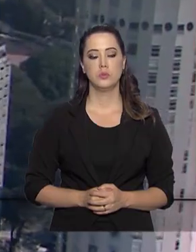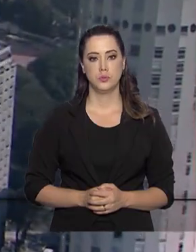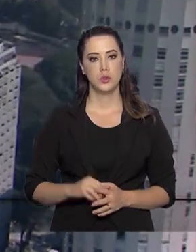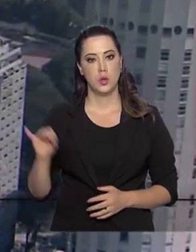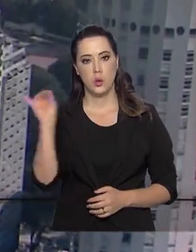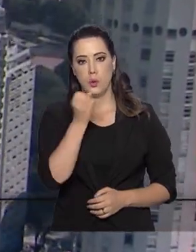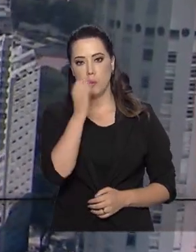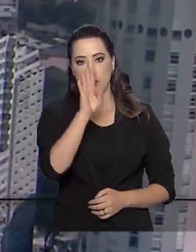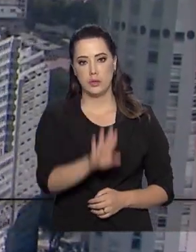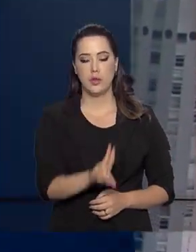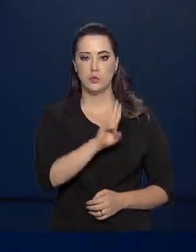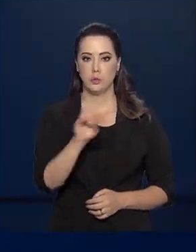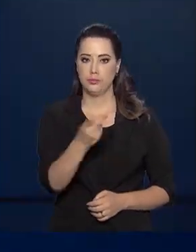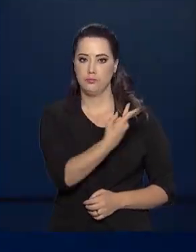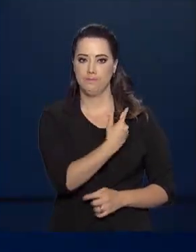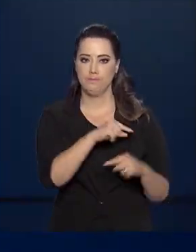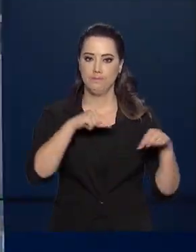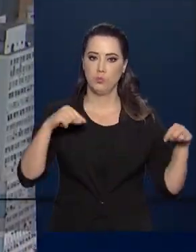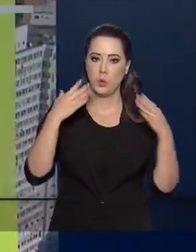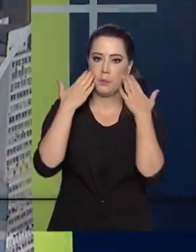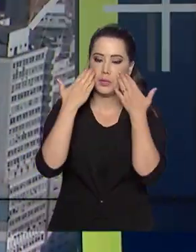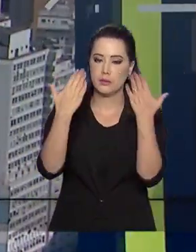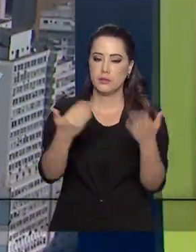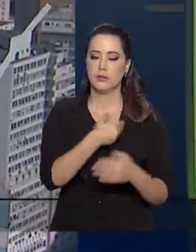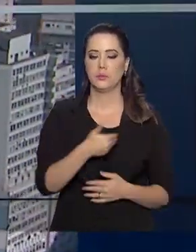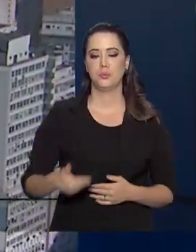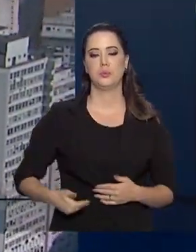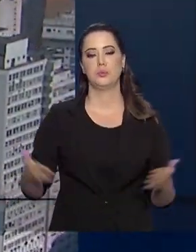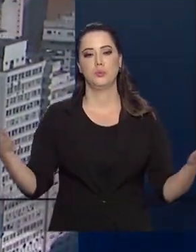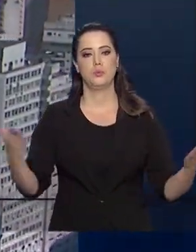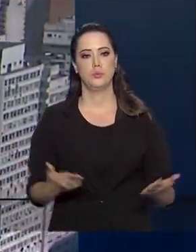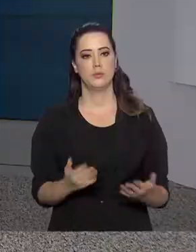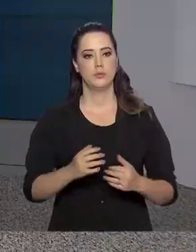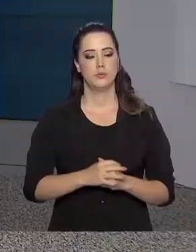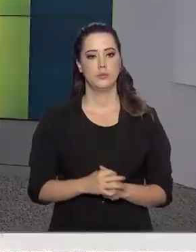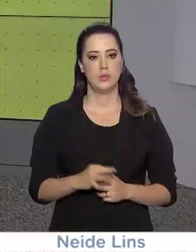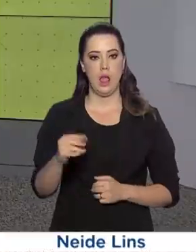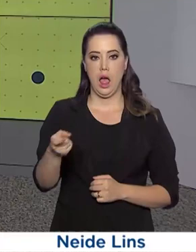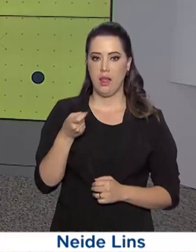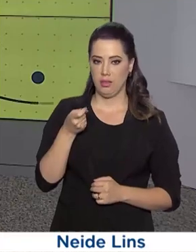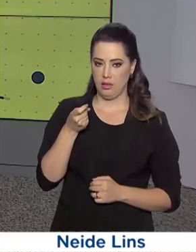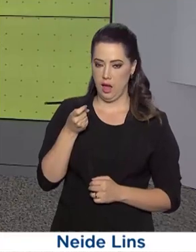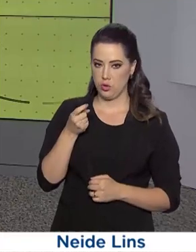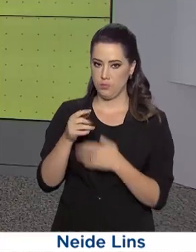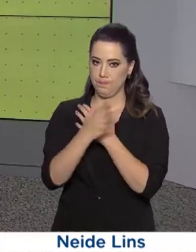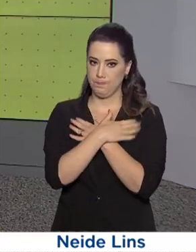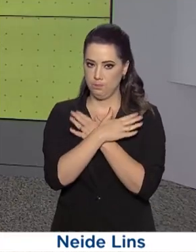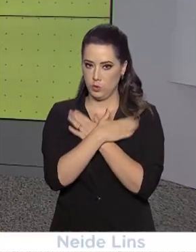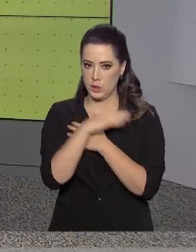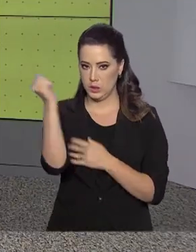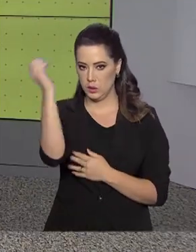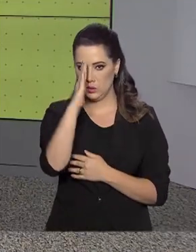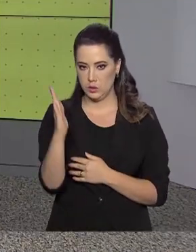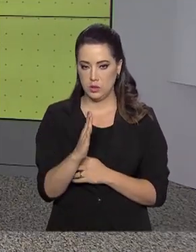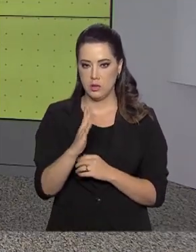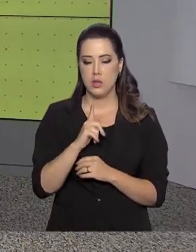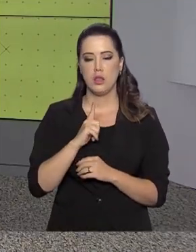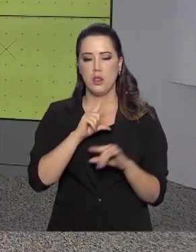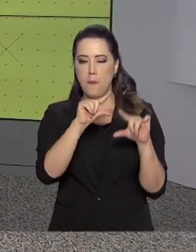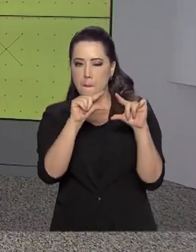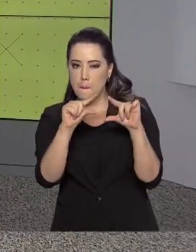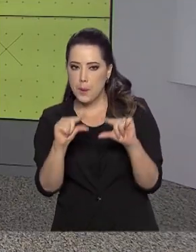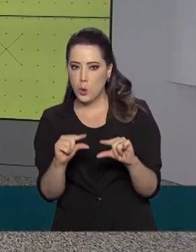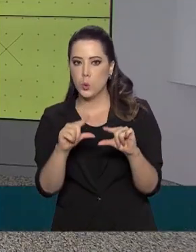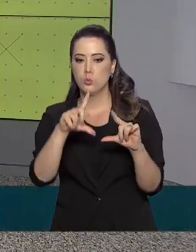Olá, boa tarde. Eu sou o Roberto Camargo e estamos no ar com o governo agora. A taxa de desocupação no Brasil registrou